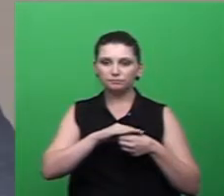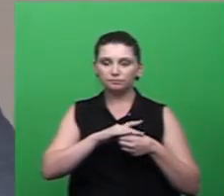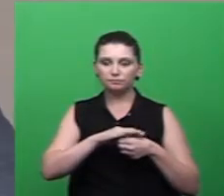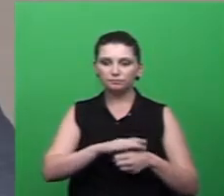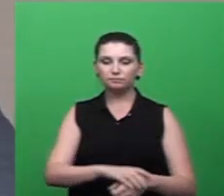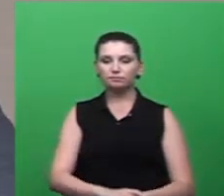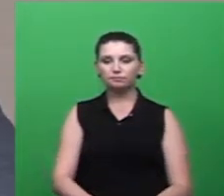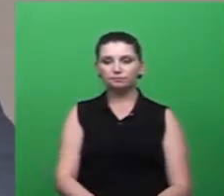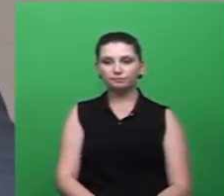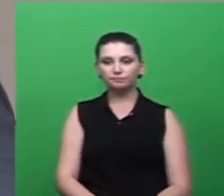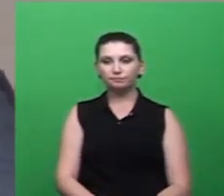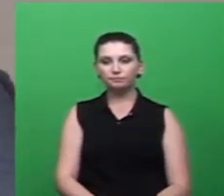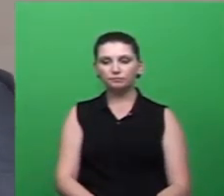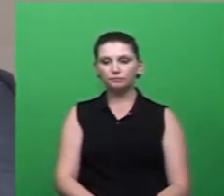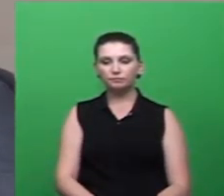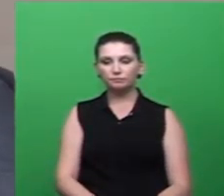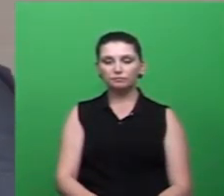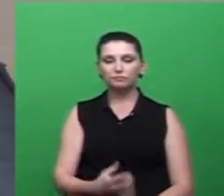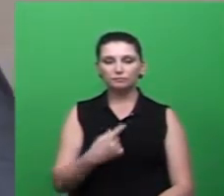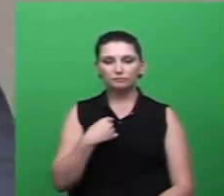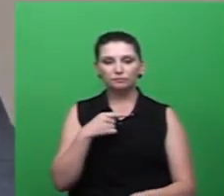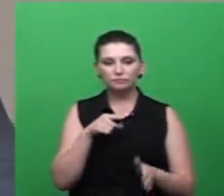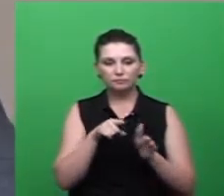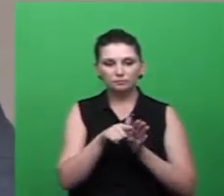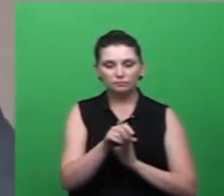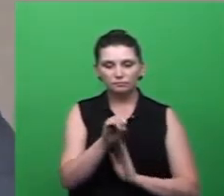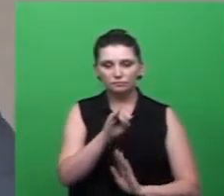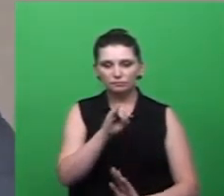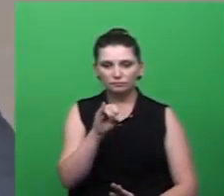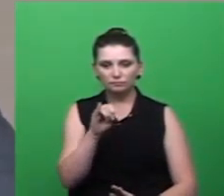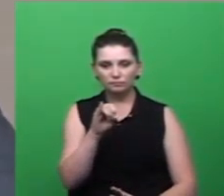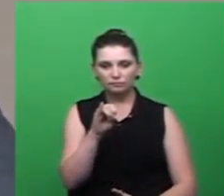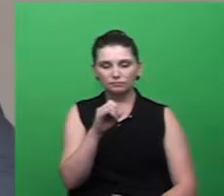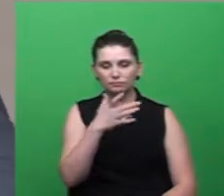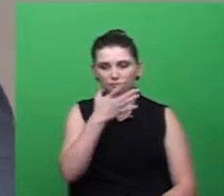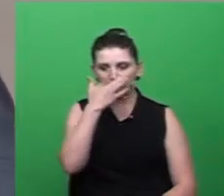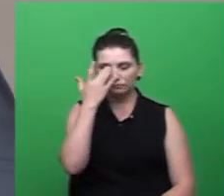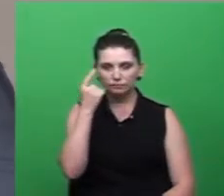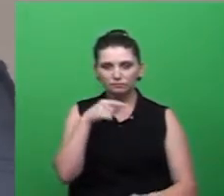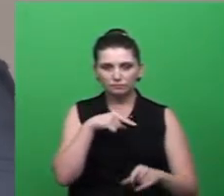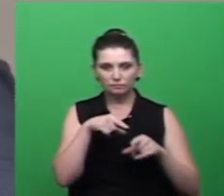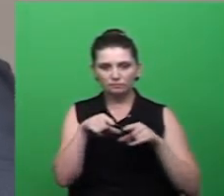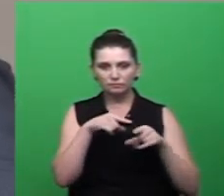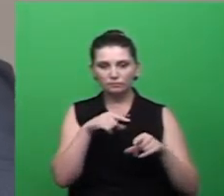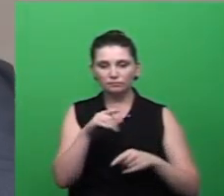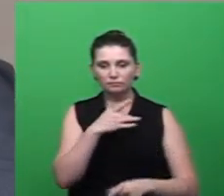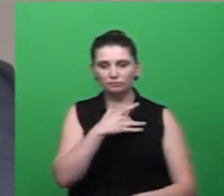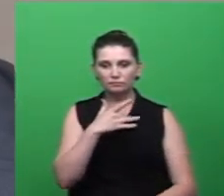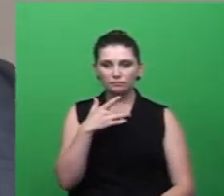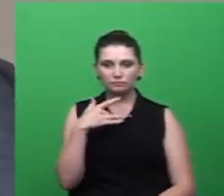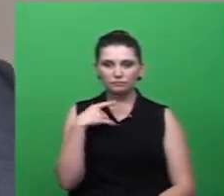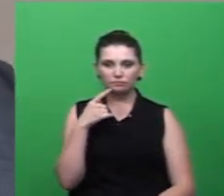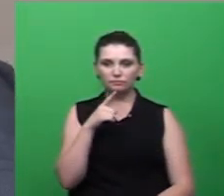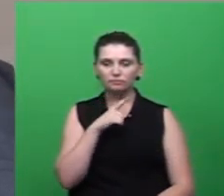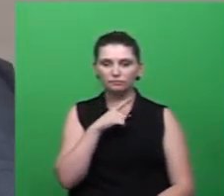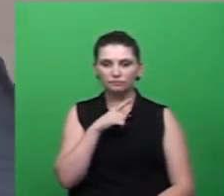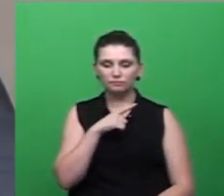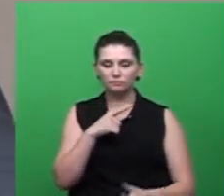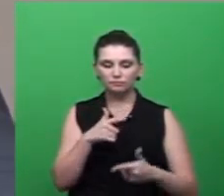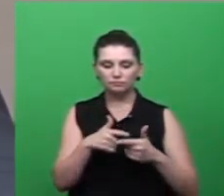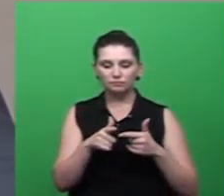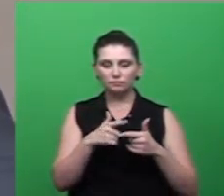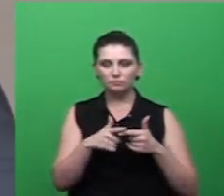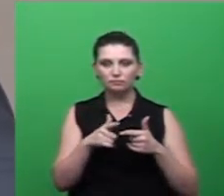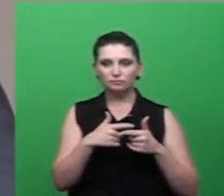como um todo e aí eu pergunto será que os profissionais da saúde eles a partir do momento que chegue e tenha casos aqui